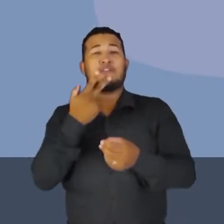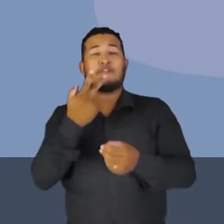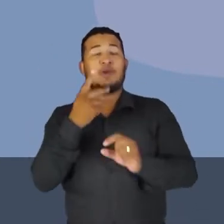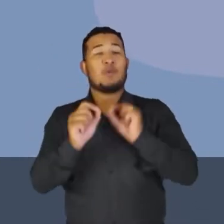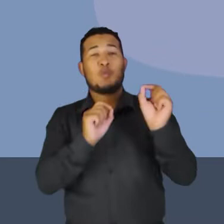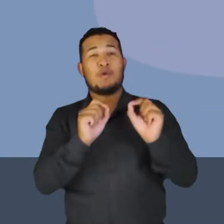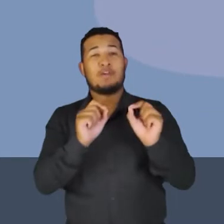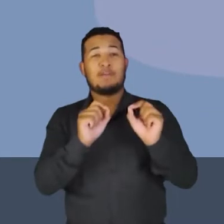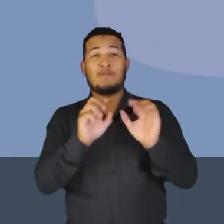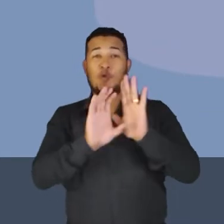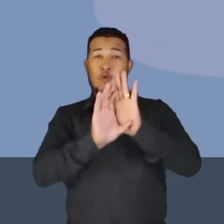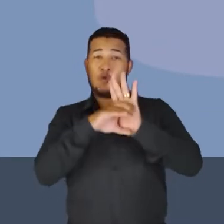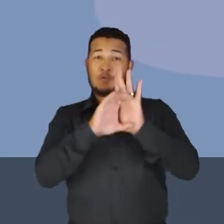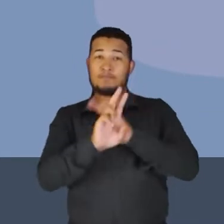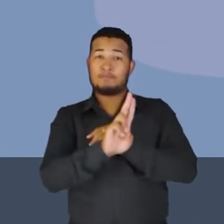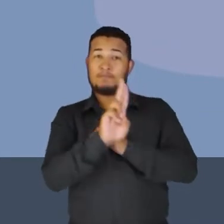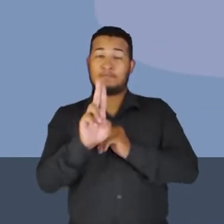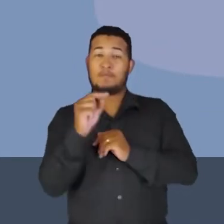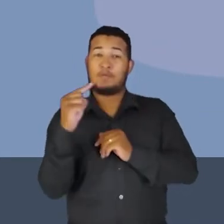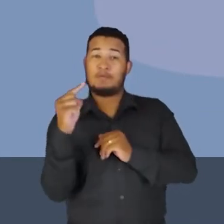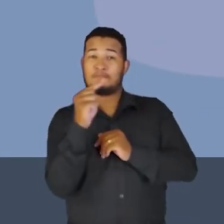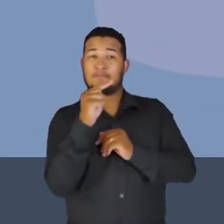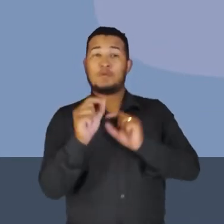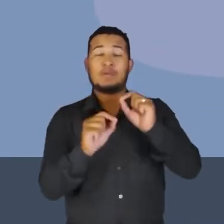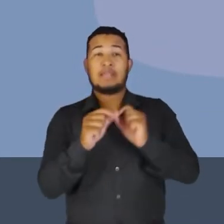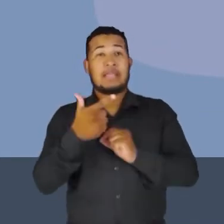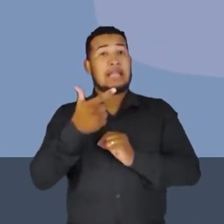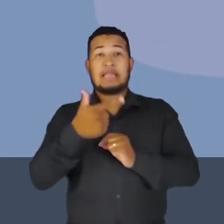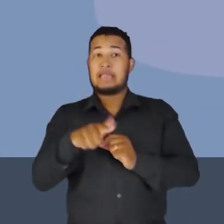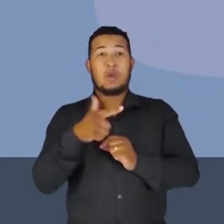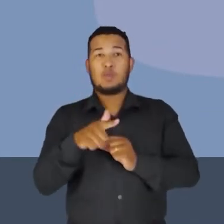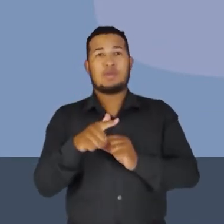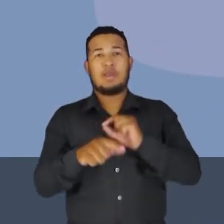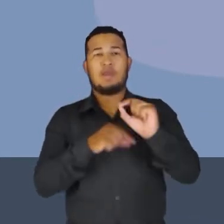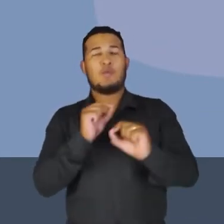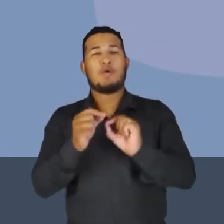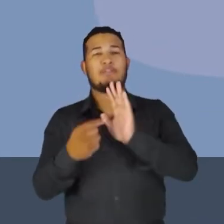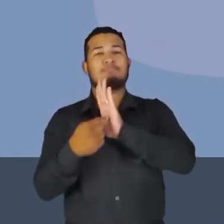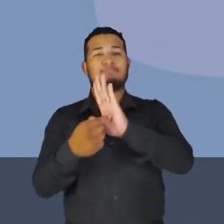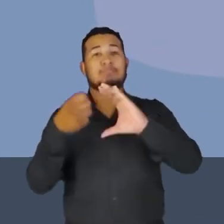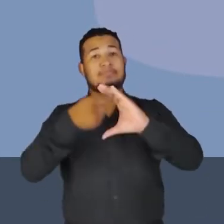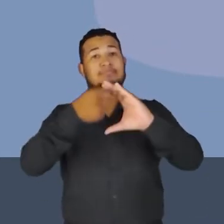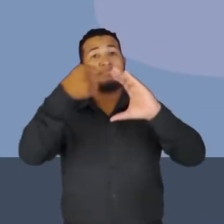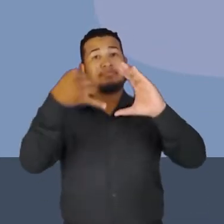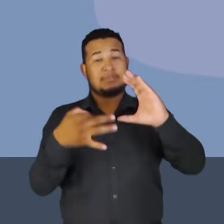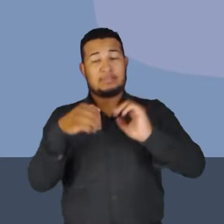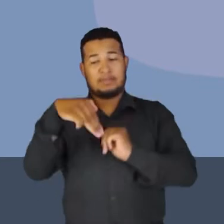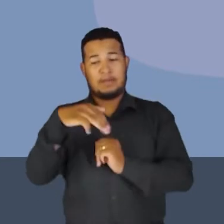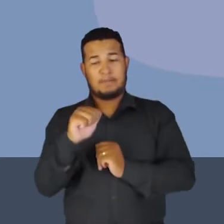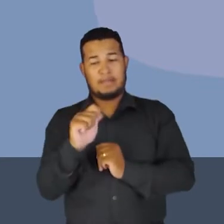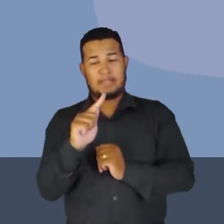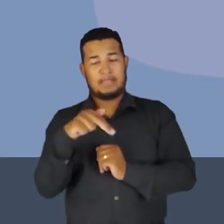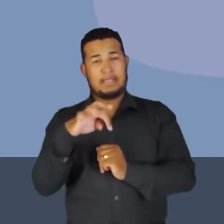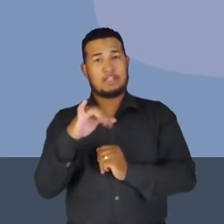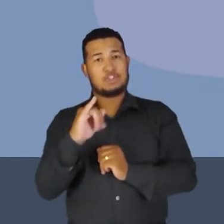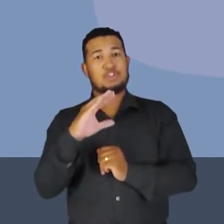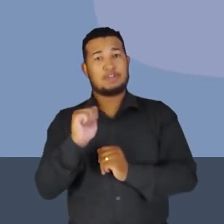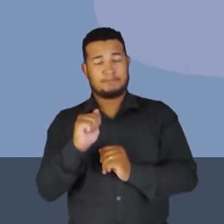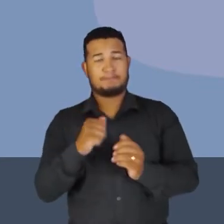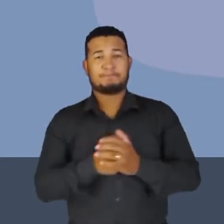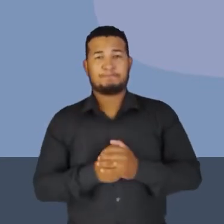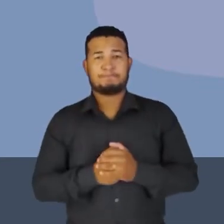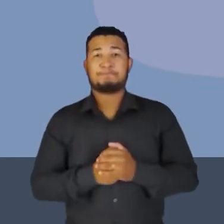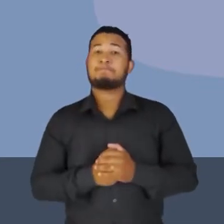este material não manifestará as características magnéticas. Então,